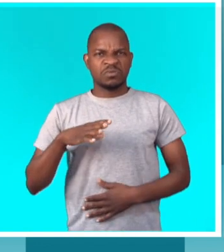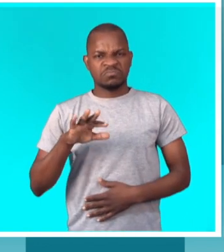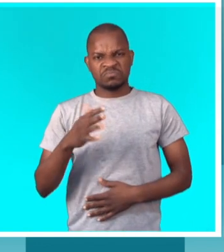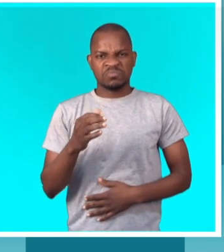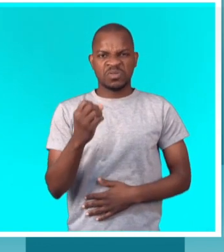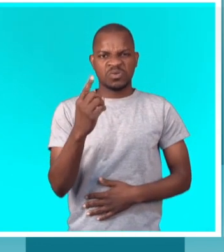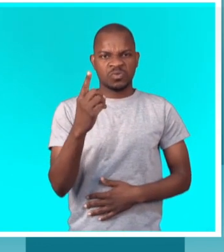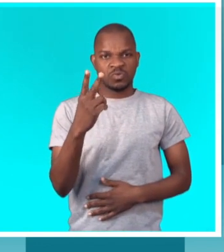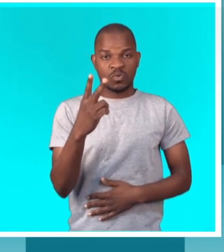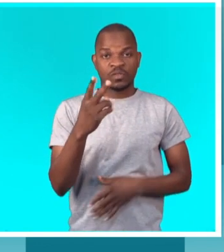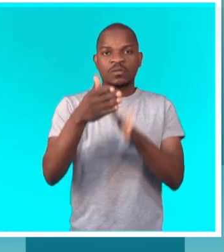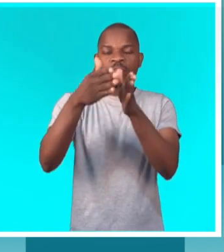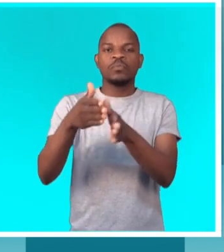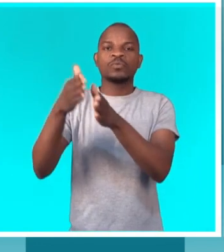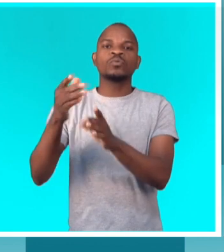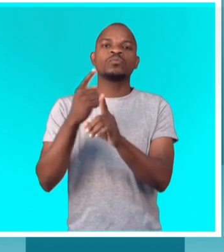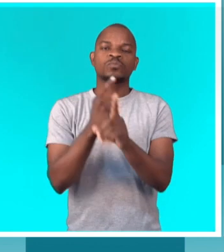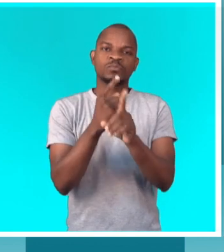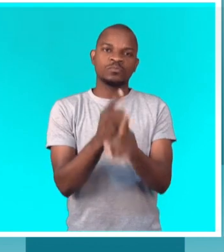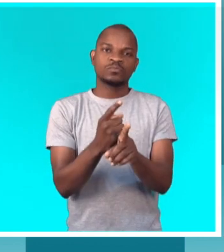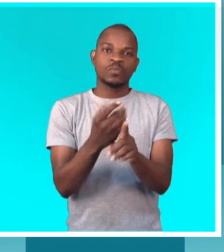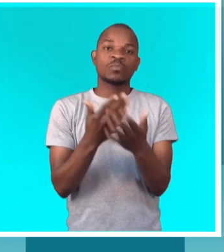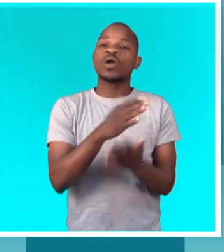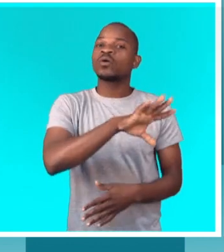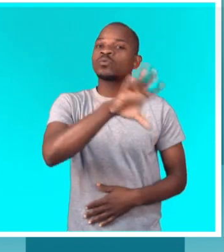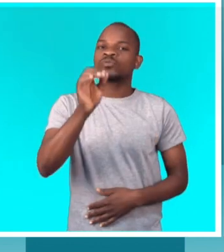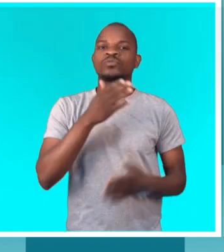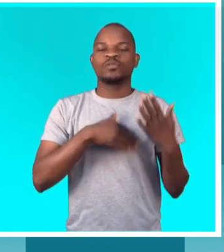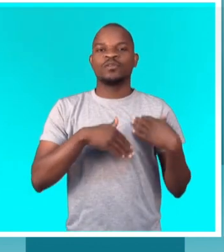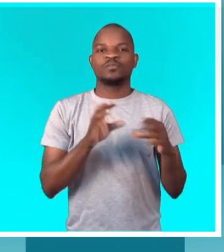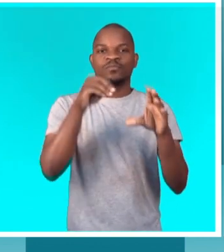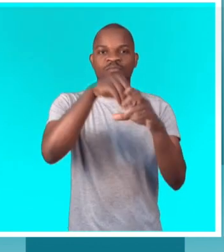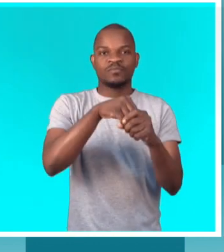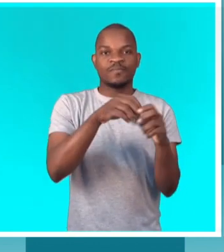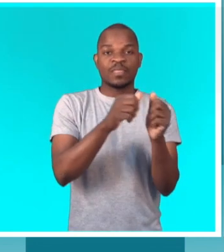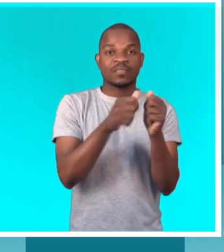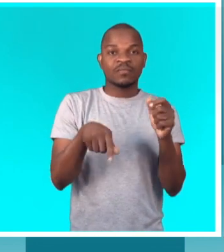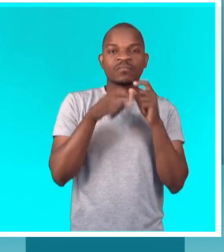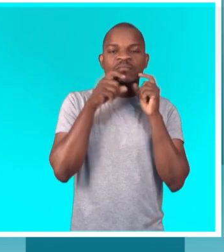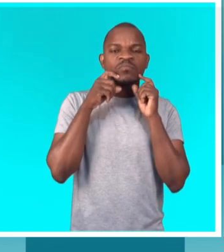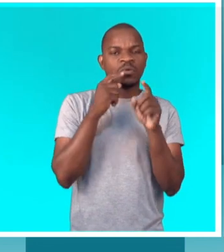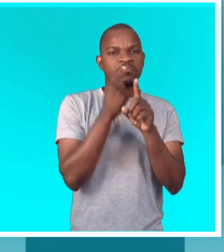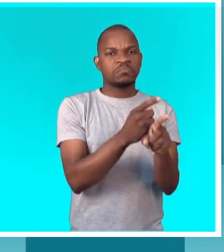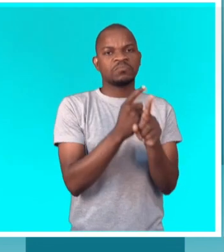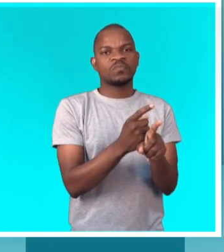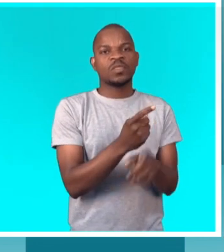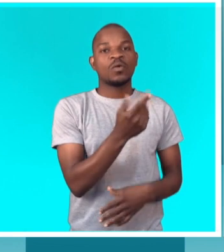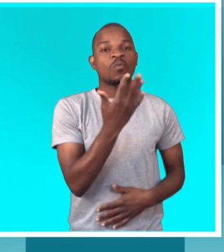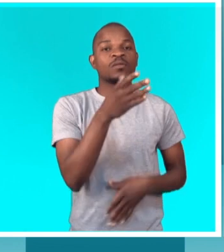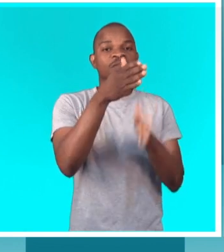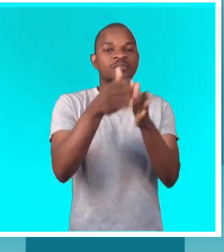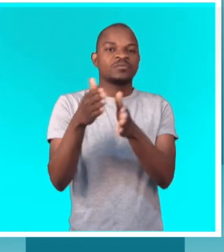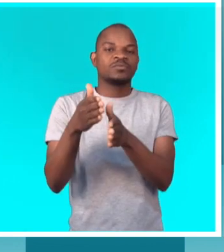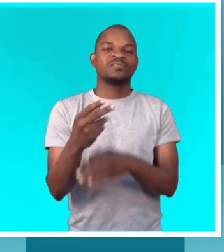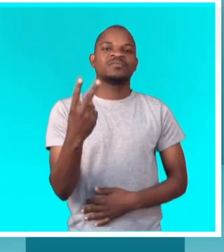tinha lá 12 atletas. Eu tinha 12 atletas porque todo mundo queria se qualificar. Mas nós é que conseguimos participar